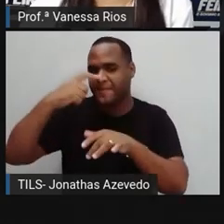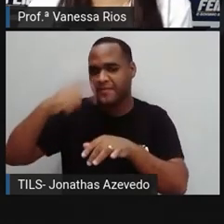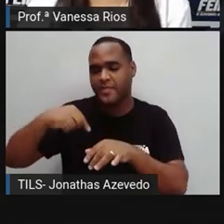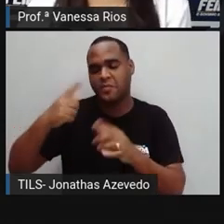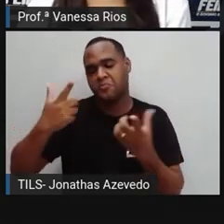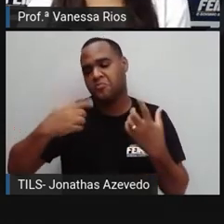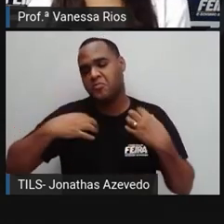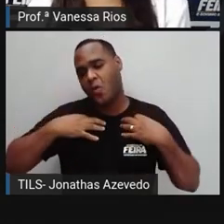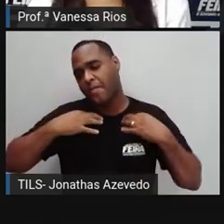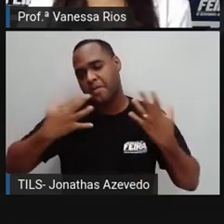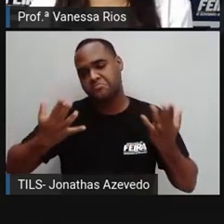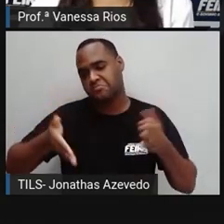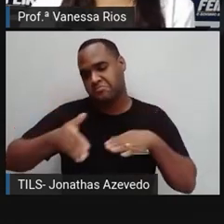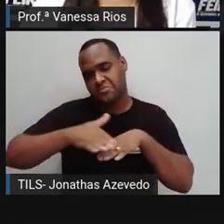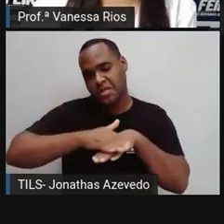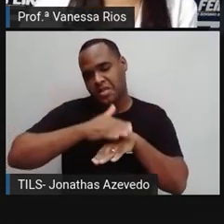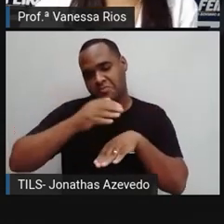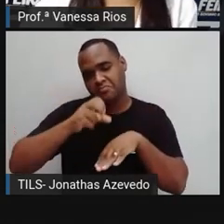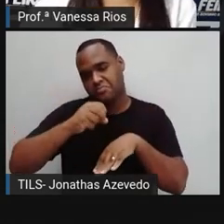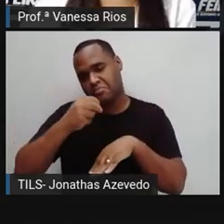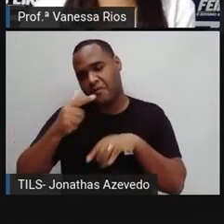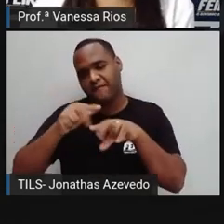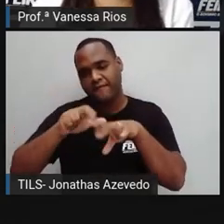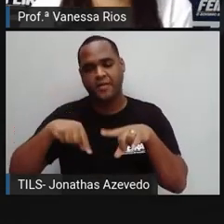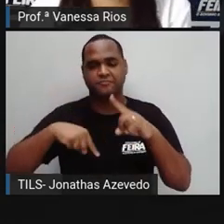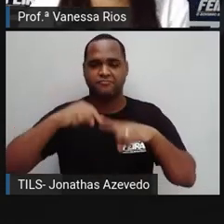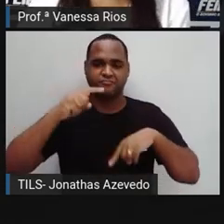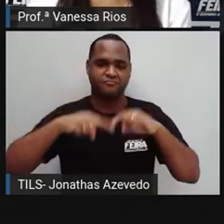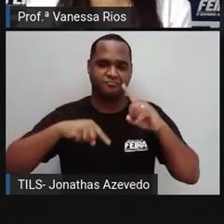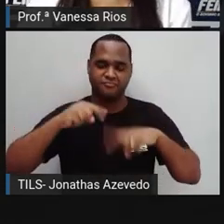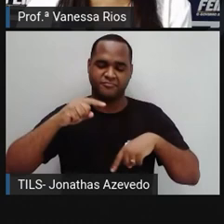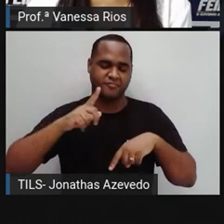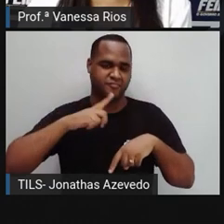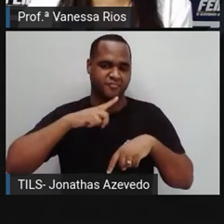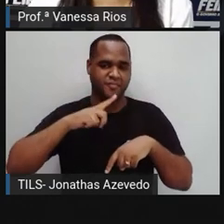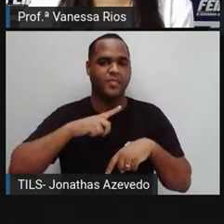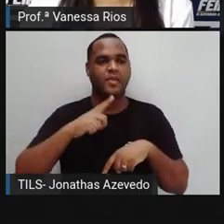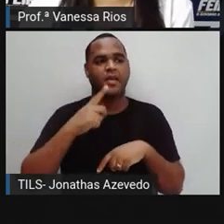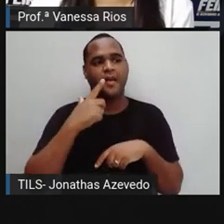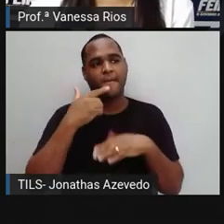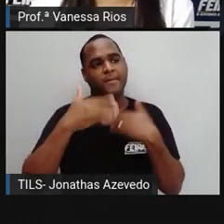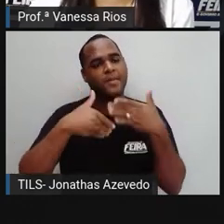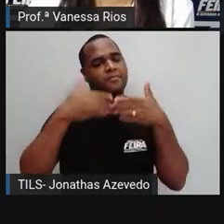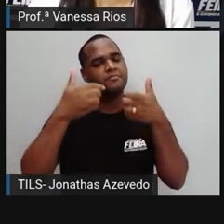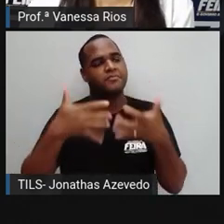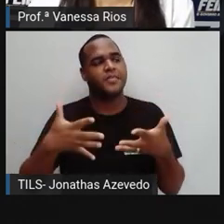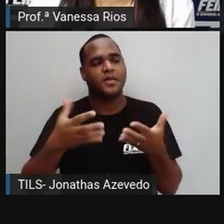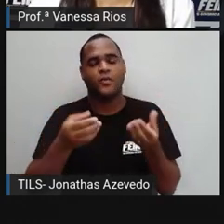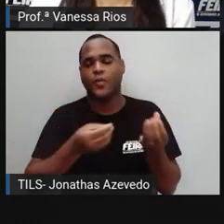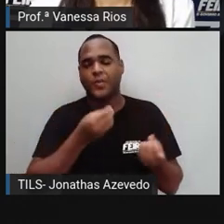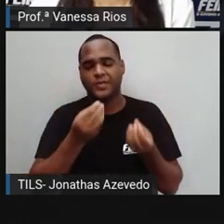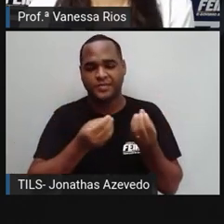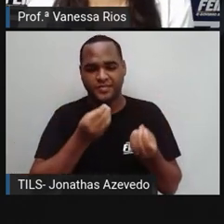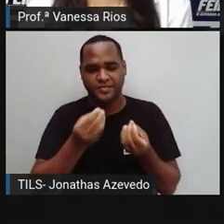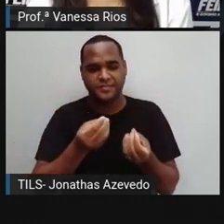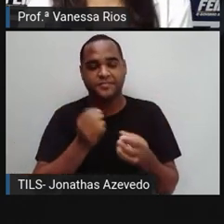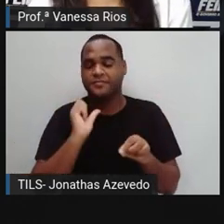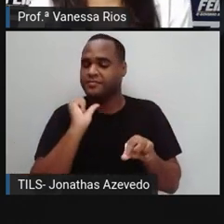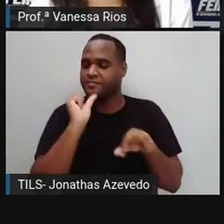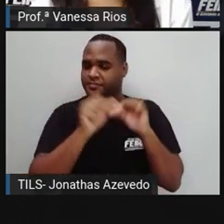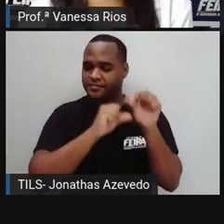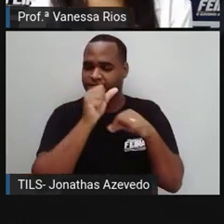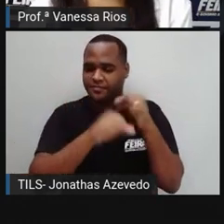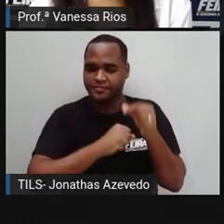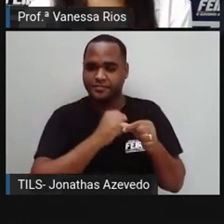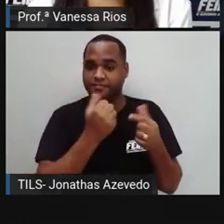roupas, calçados, determinados objetos, passam aí a servir e se transformam